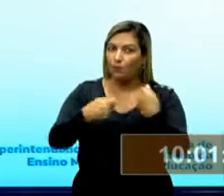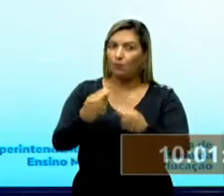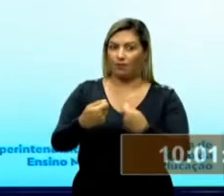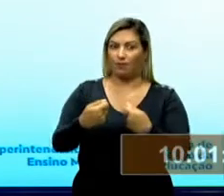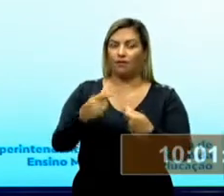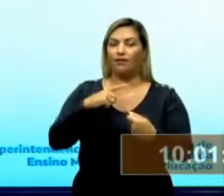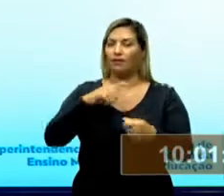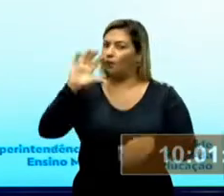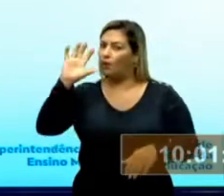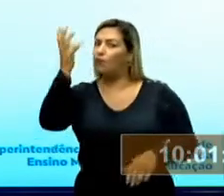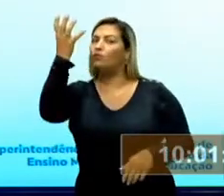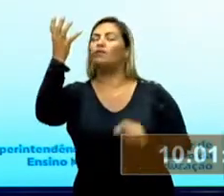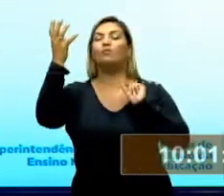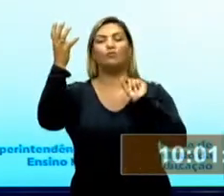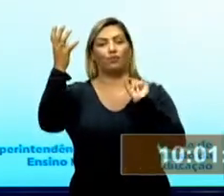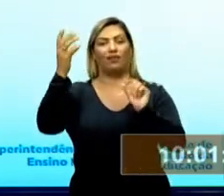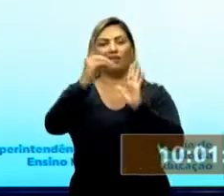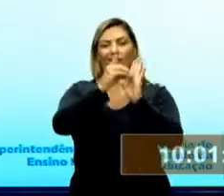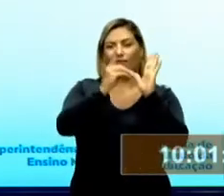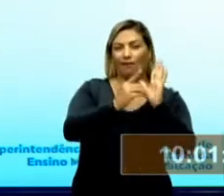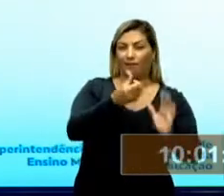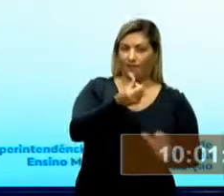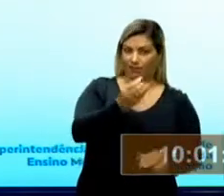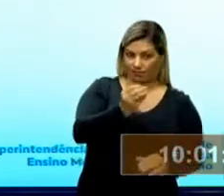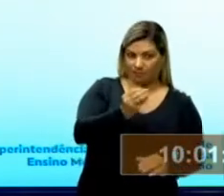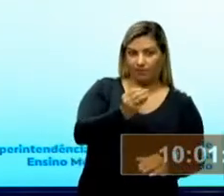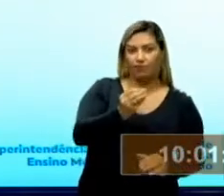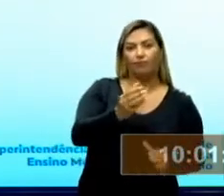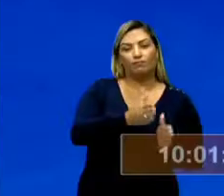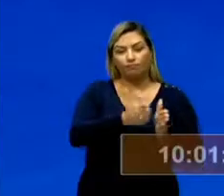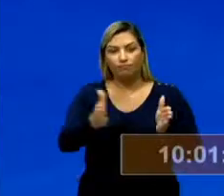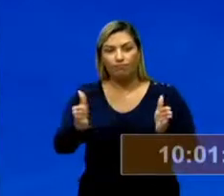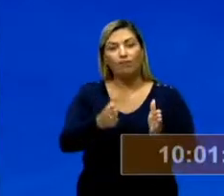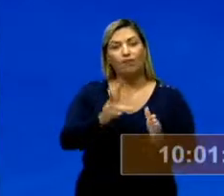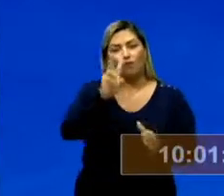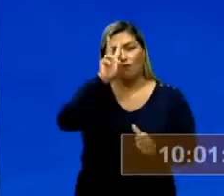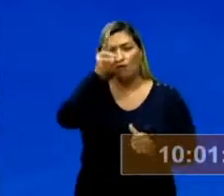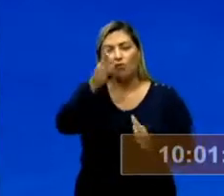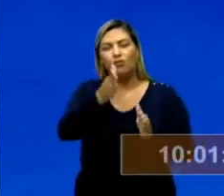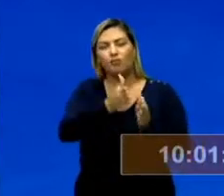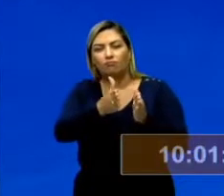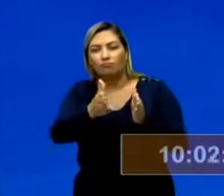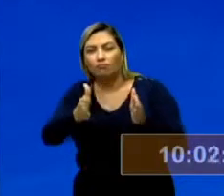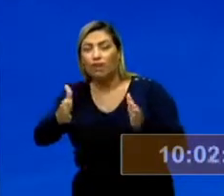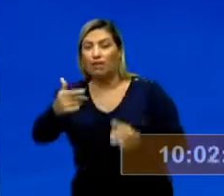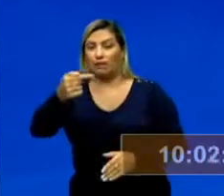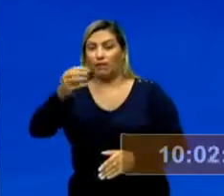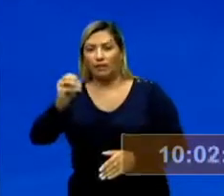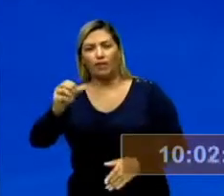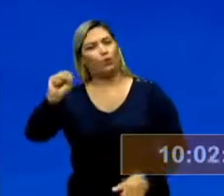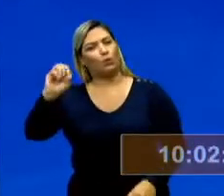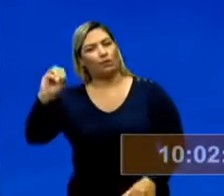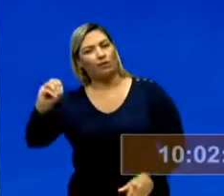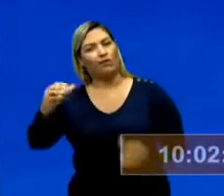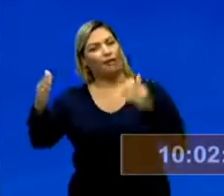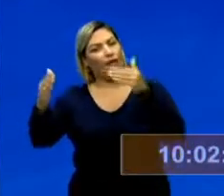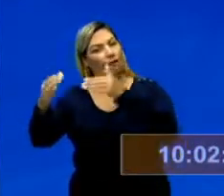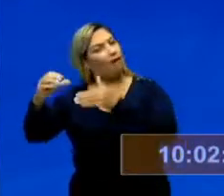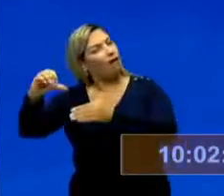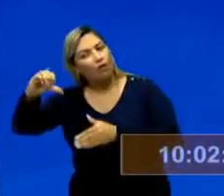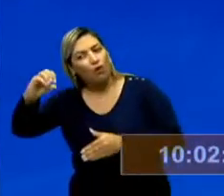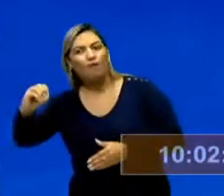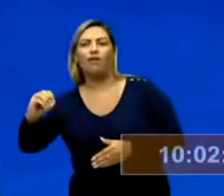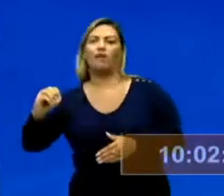por volta da década de 60 e ganha muita força na década de 70, 80, 90,